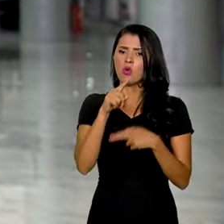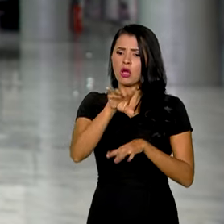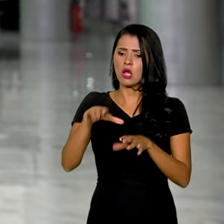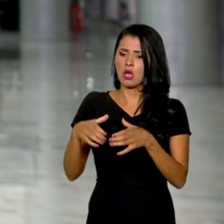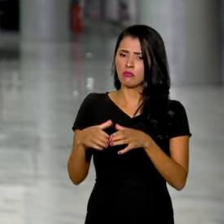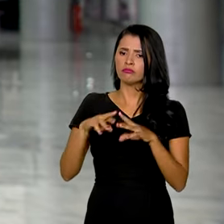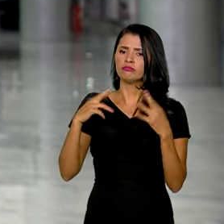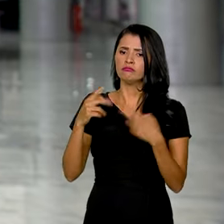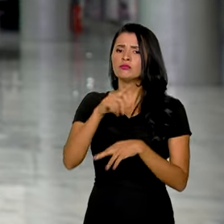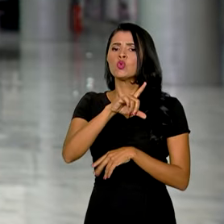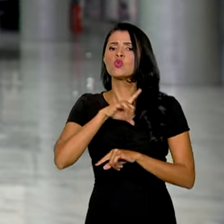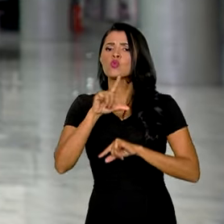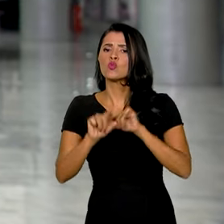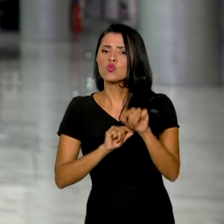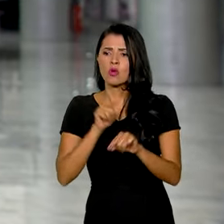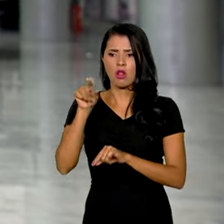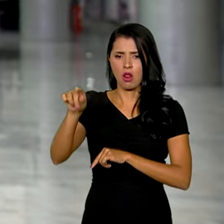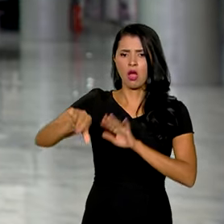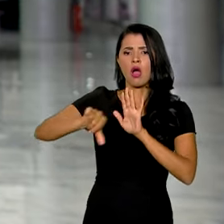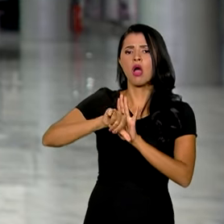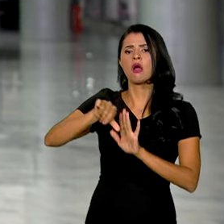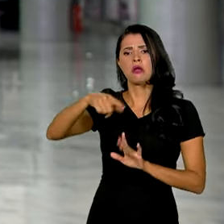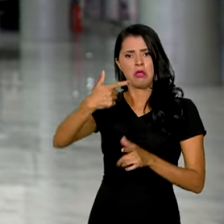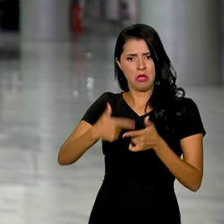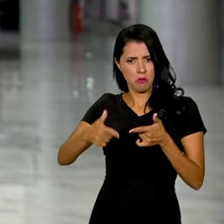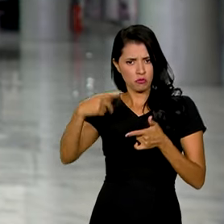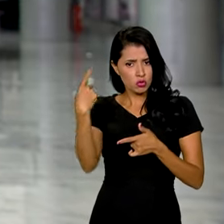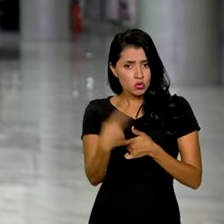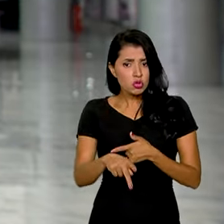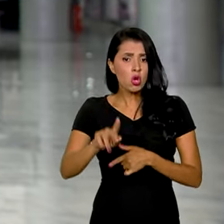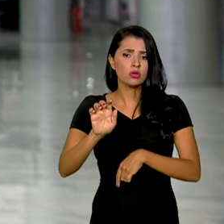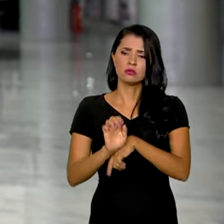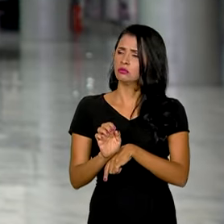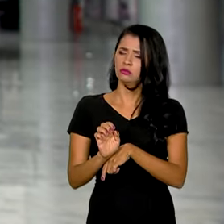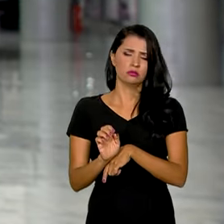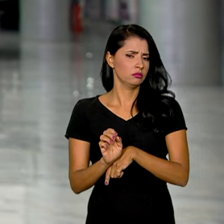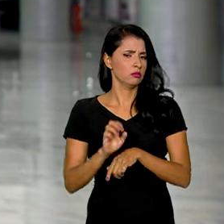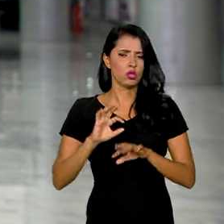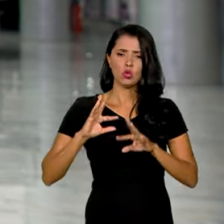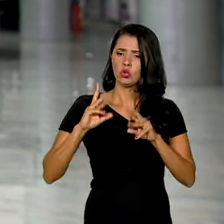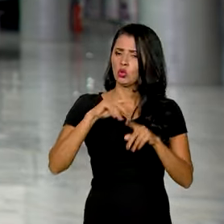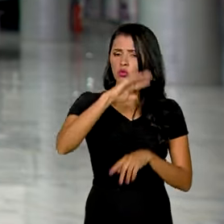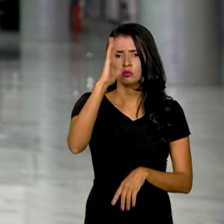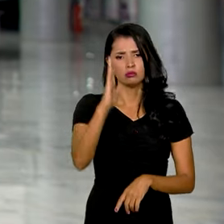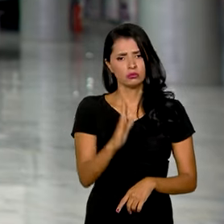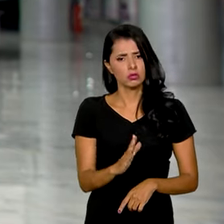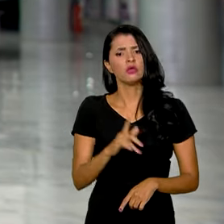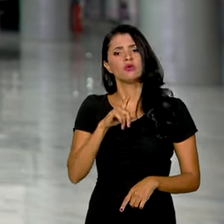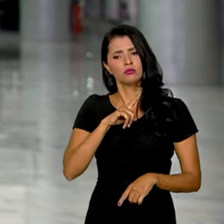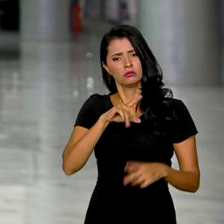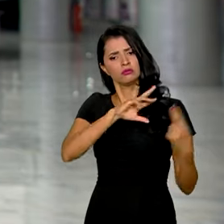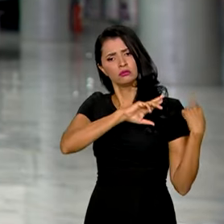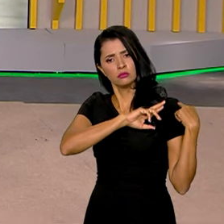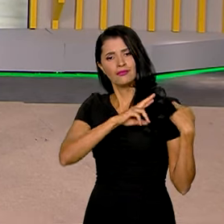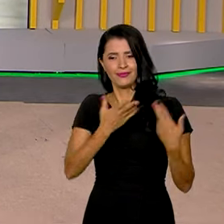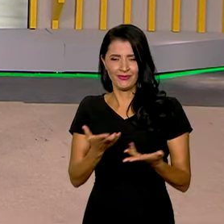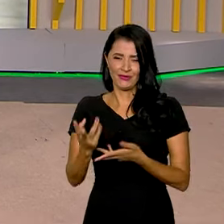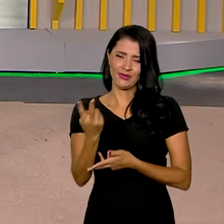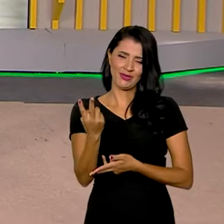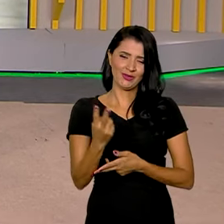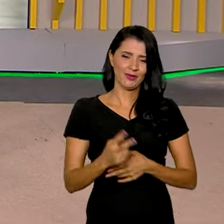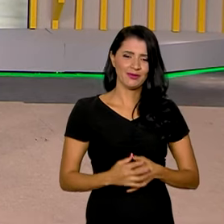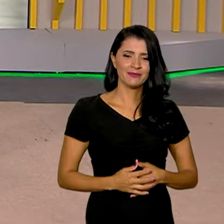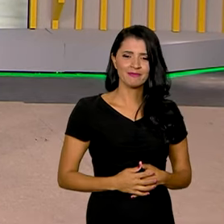Federação que a crise no Rio não é só um problema do Estado, mas sim do Brasil. Roberto, Carol, volto com